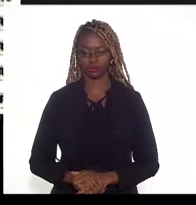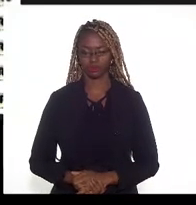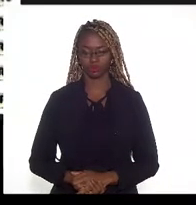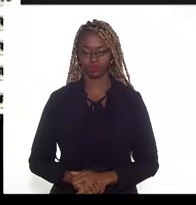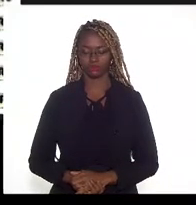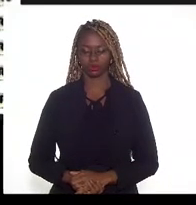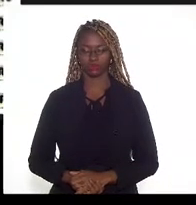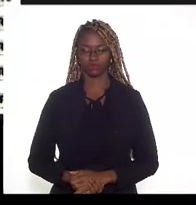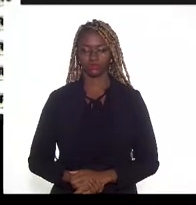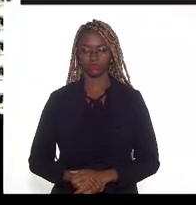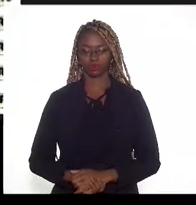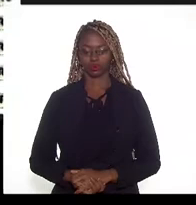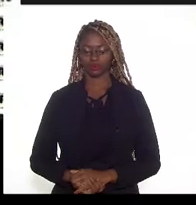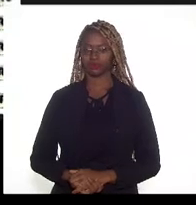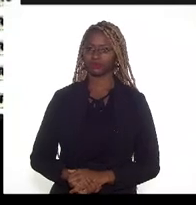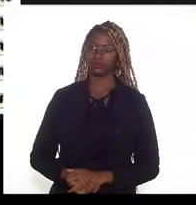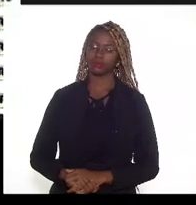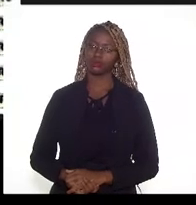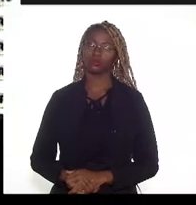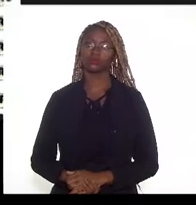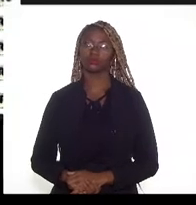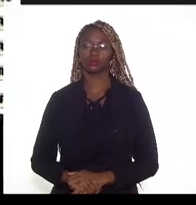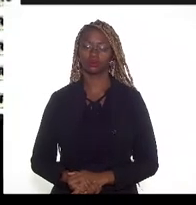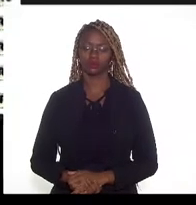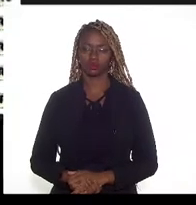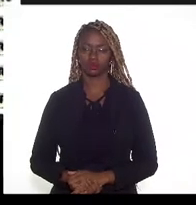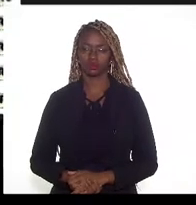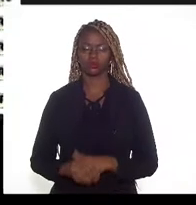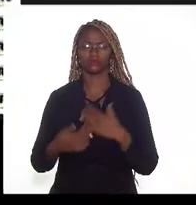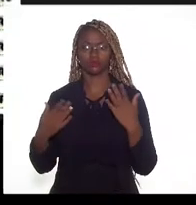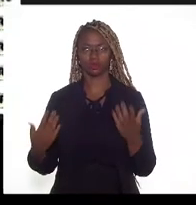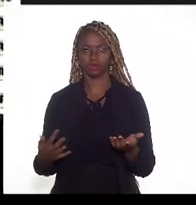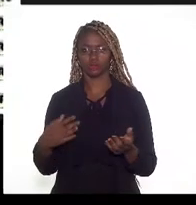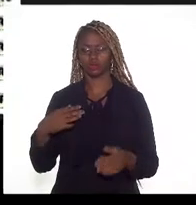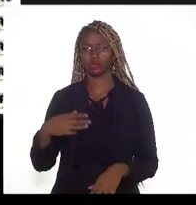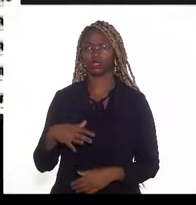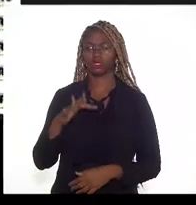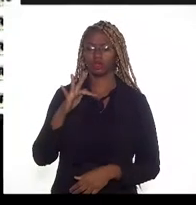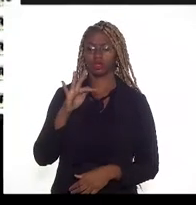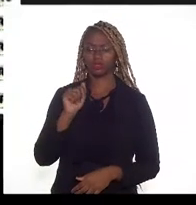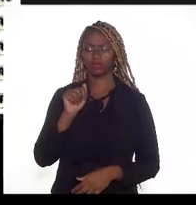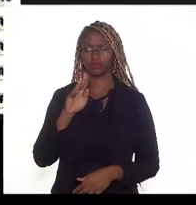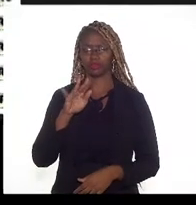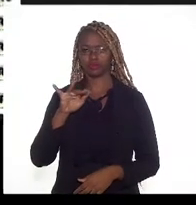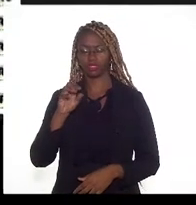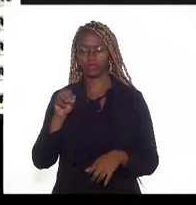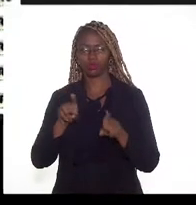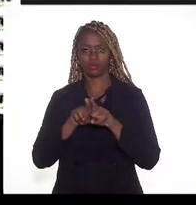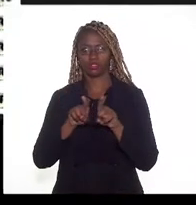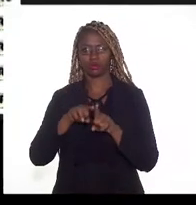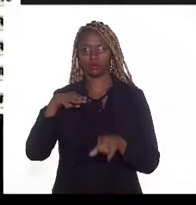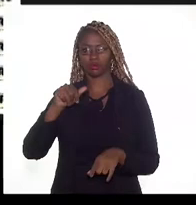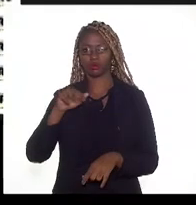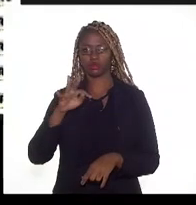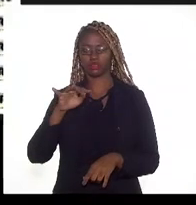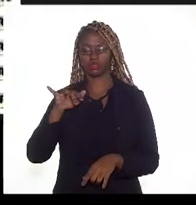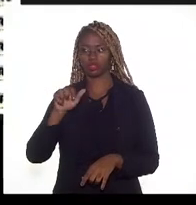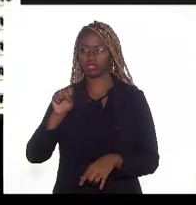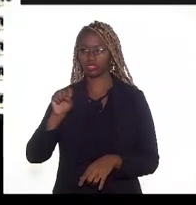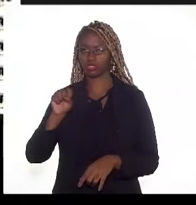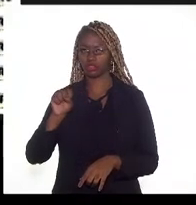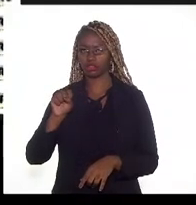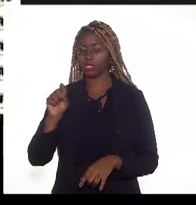Perdão, deputado. O Flávio e o Matias são do IBP? Não, é o Flávio e o Matias, não,